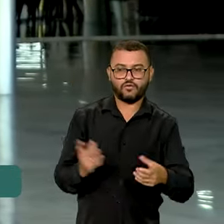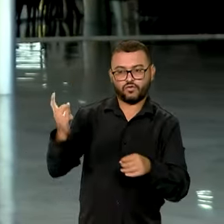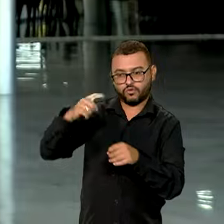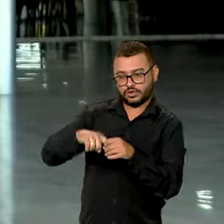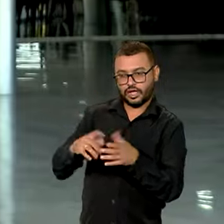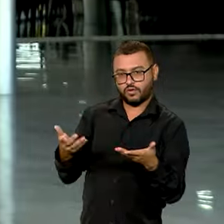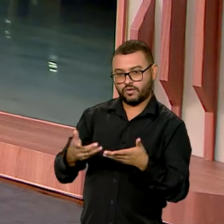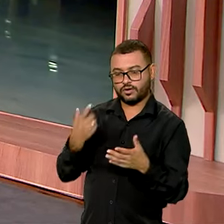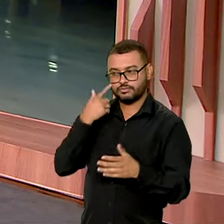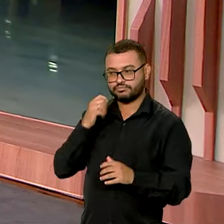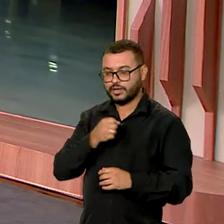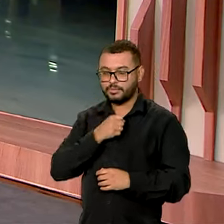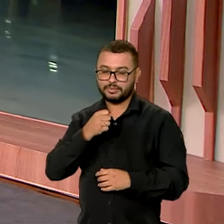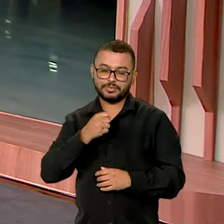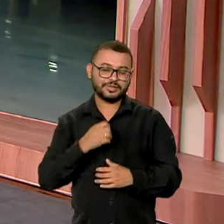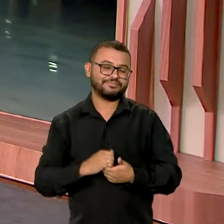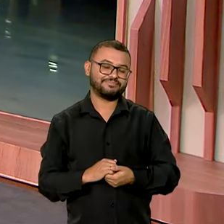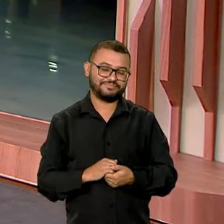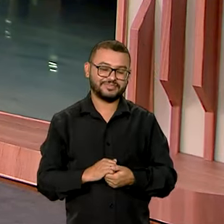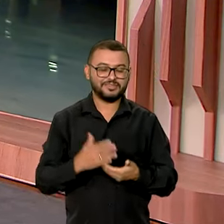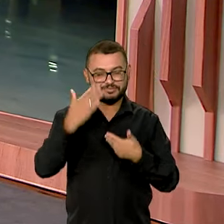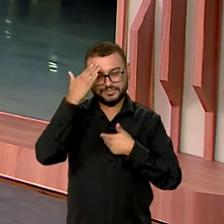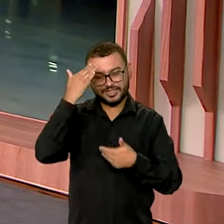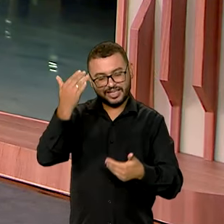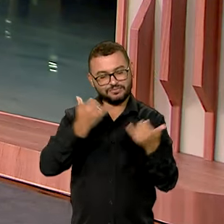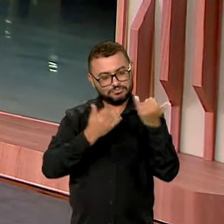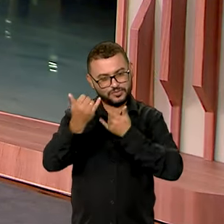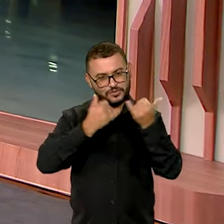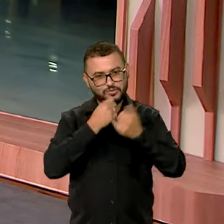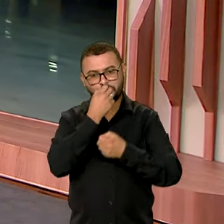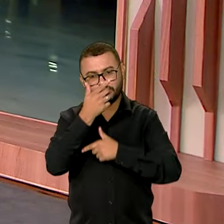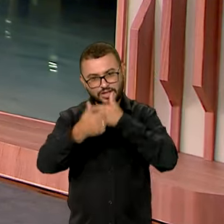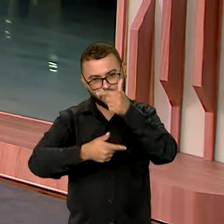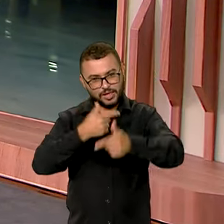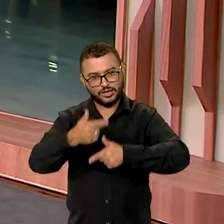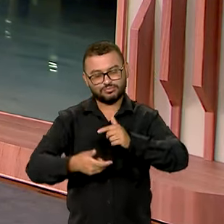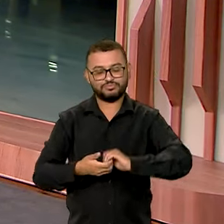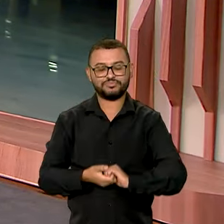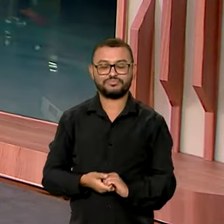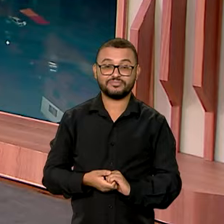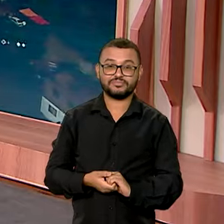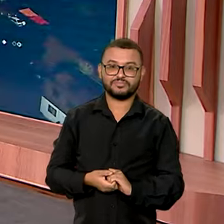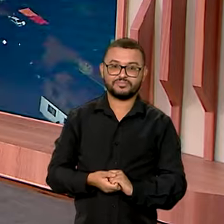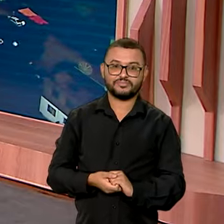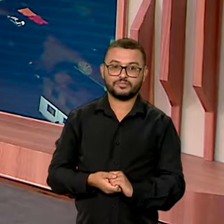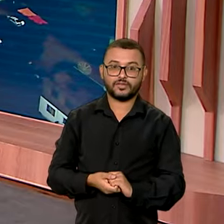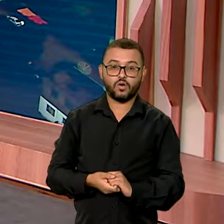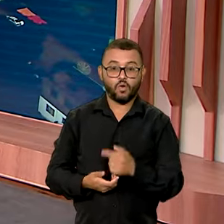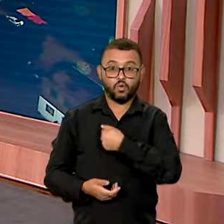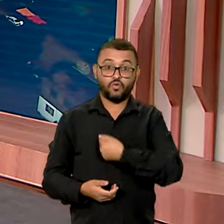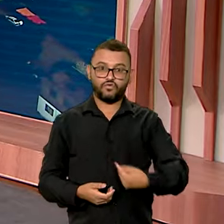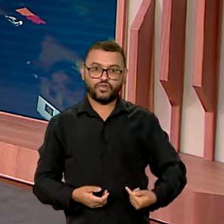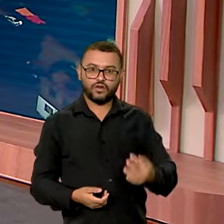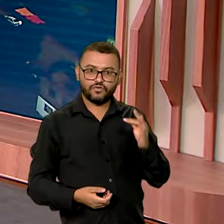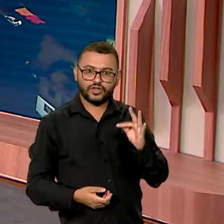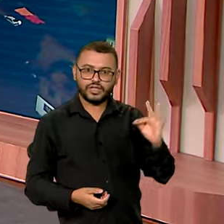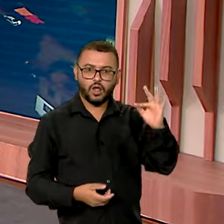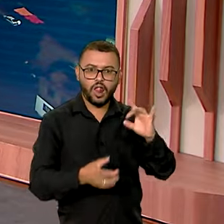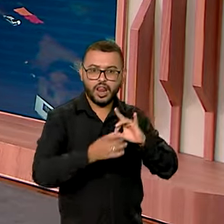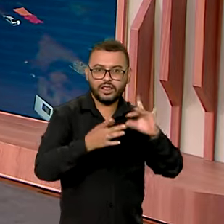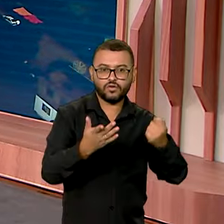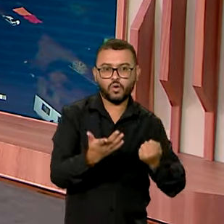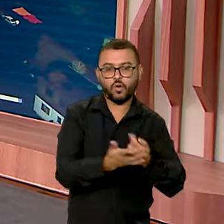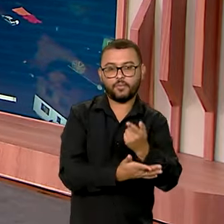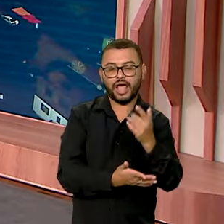eu volto com você. Ok, Jéssica, obrigada pelas informações, bom trabalho para você hoje, viu? E olha, o governo federal autorizou a